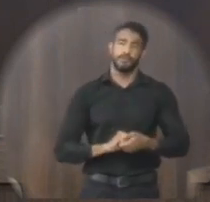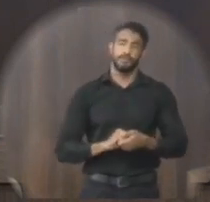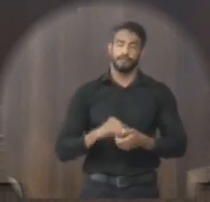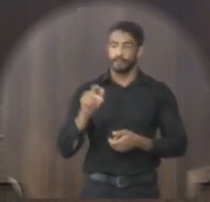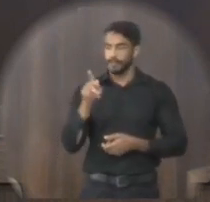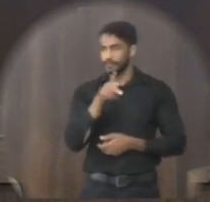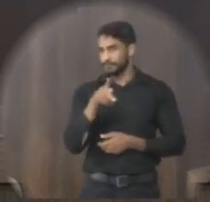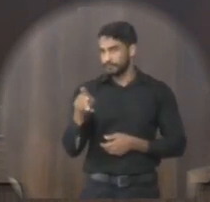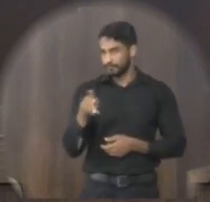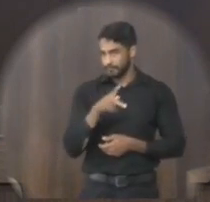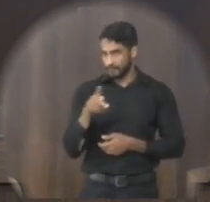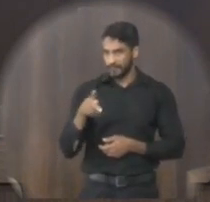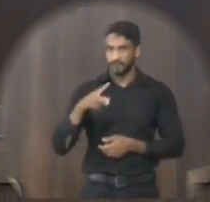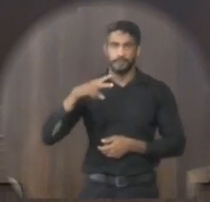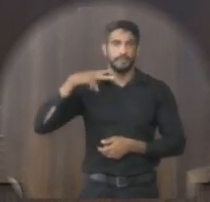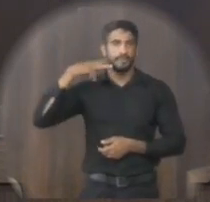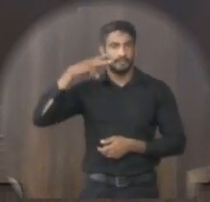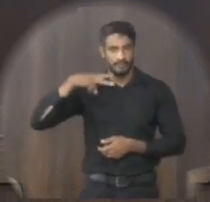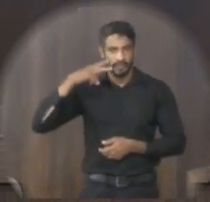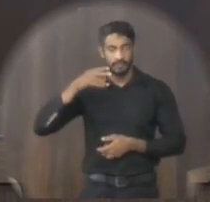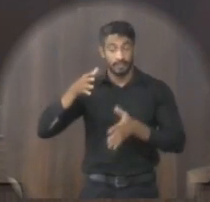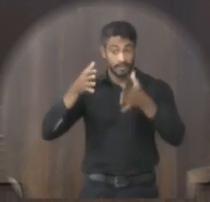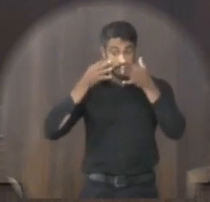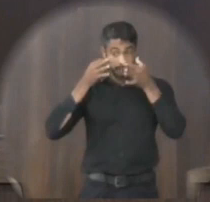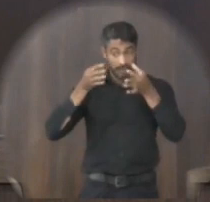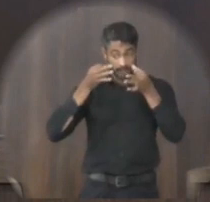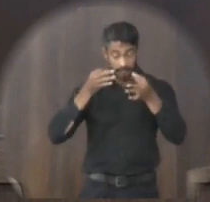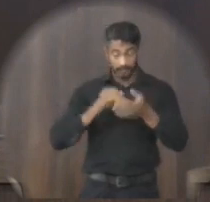professores e essa vereadora estão atentos